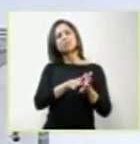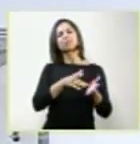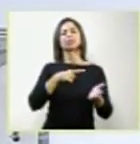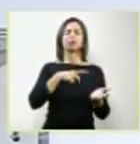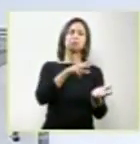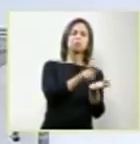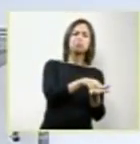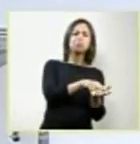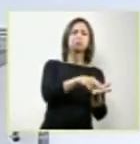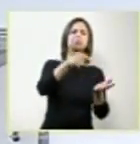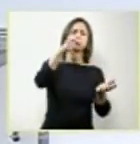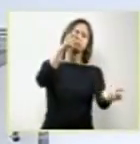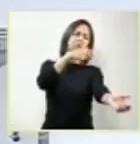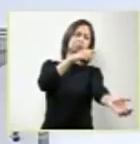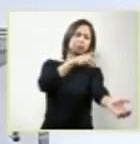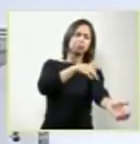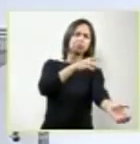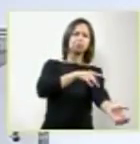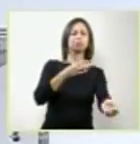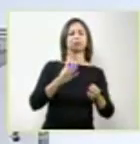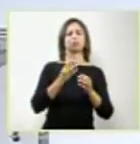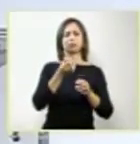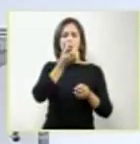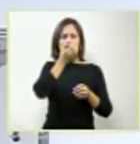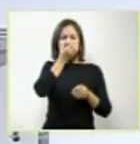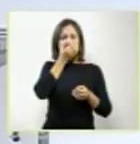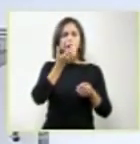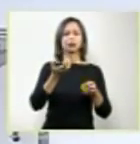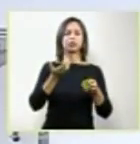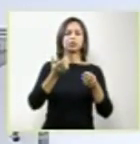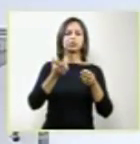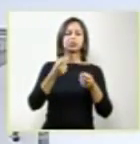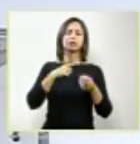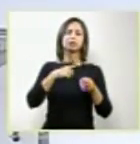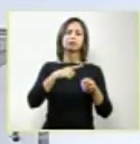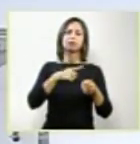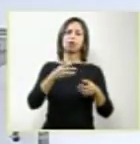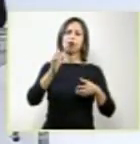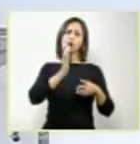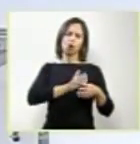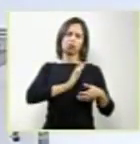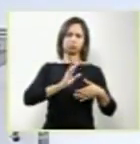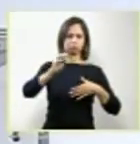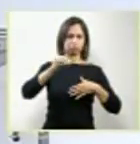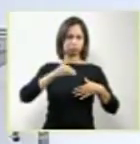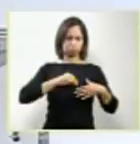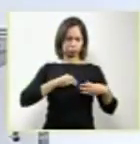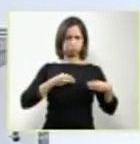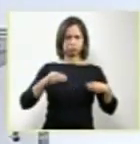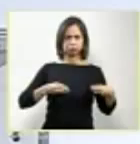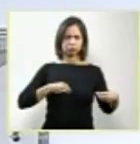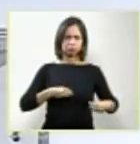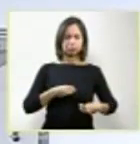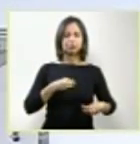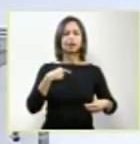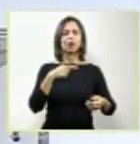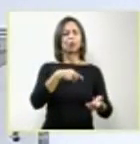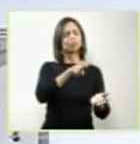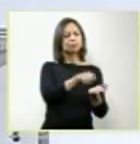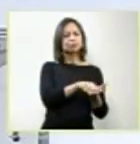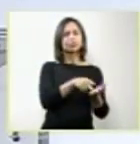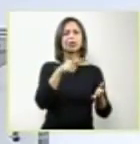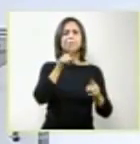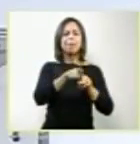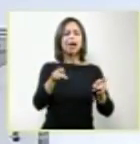vida. E estamos vivendo o drama daqueles em que é chegada a sua hora de partir e